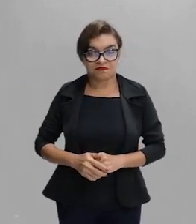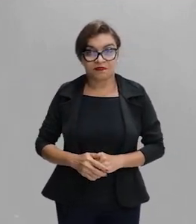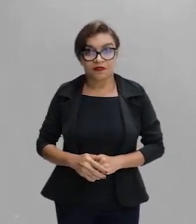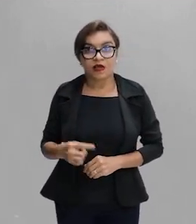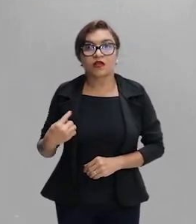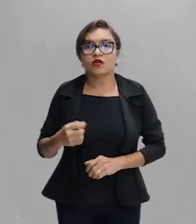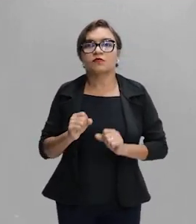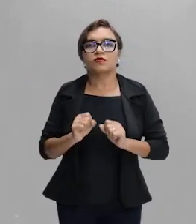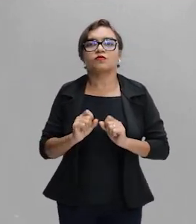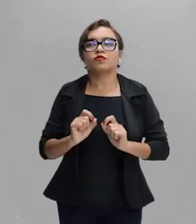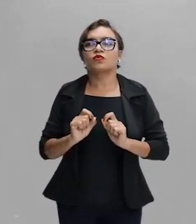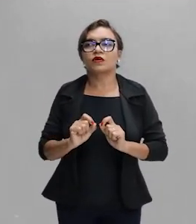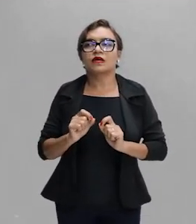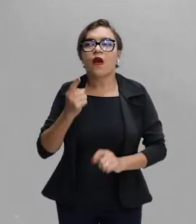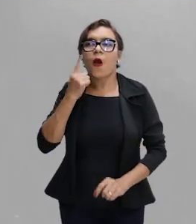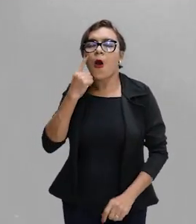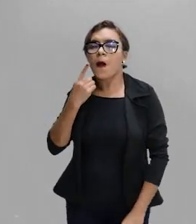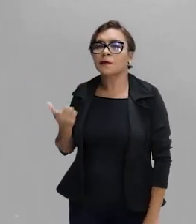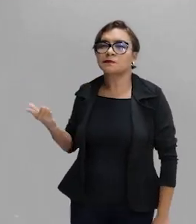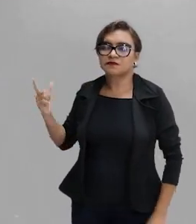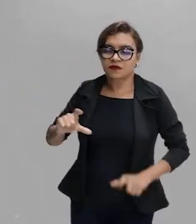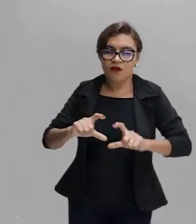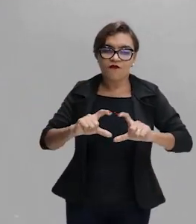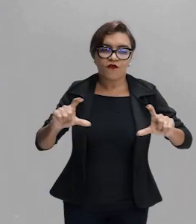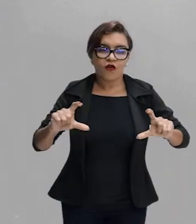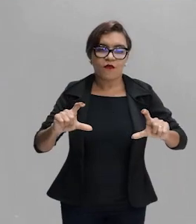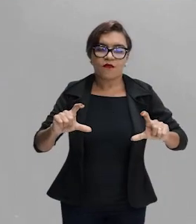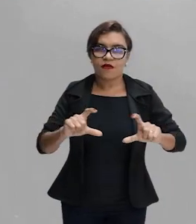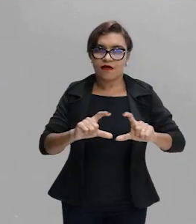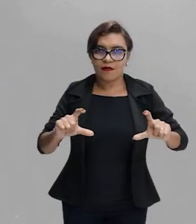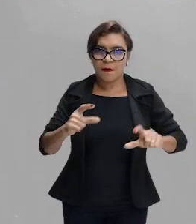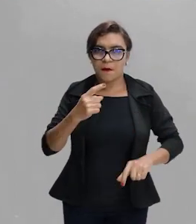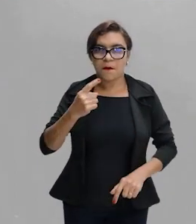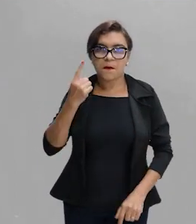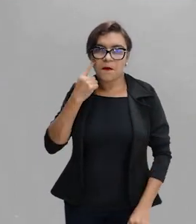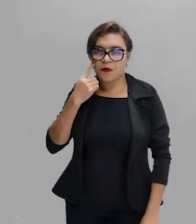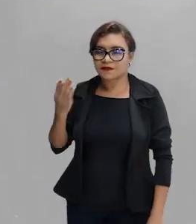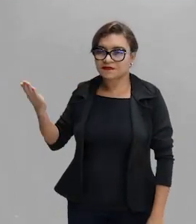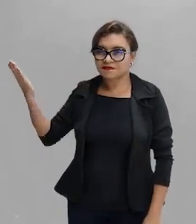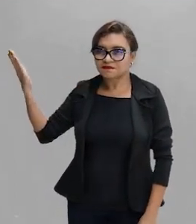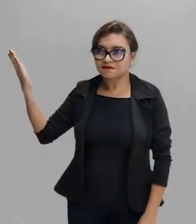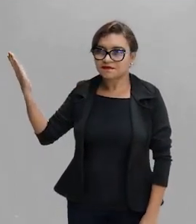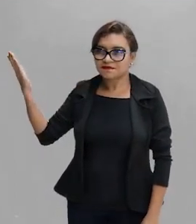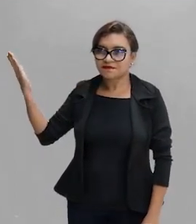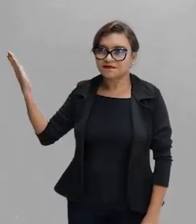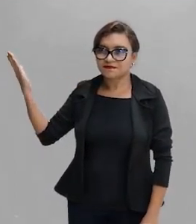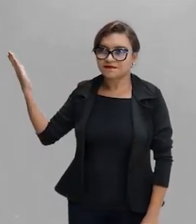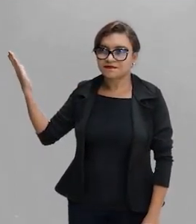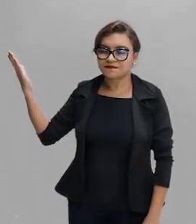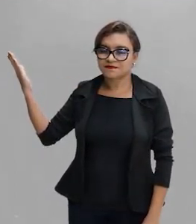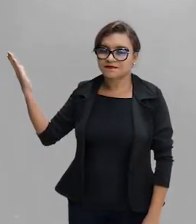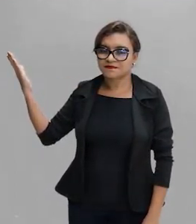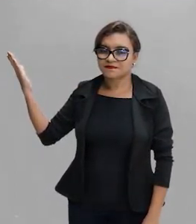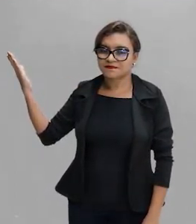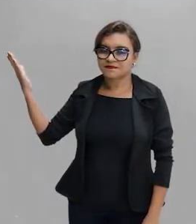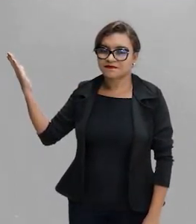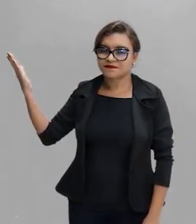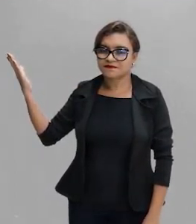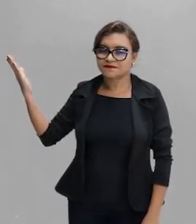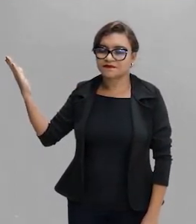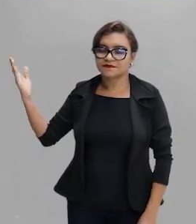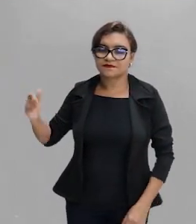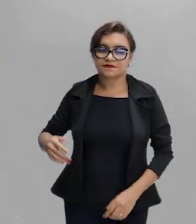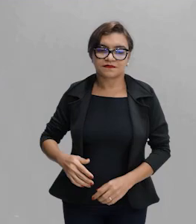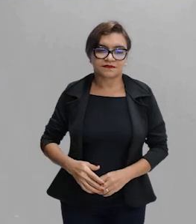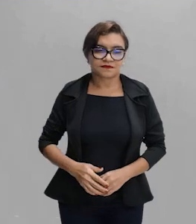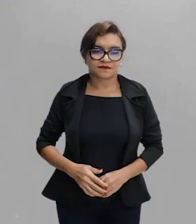uma leizinha muito simples. O índice de refração da água sobre o ar inverteu vai ser igual ao p'